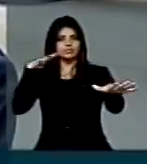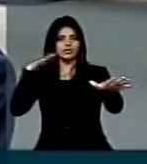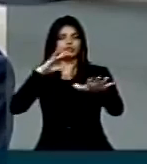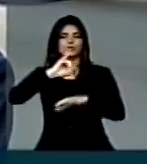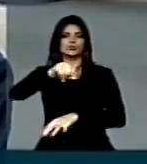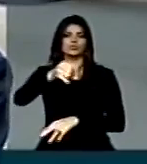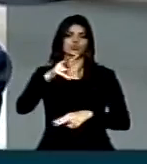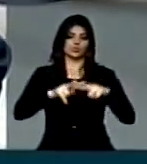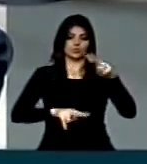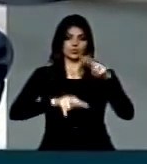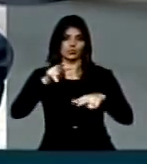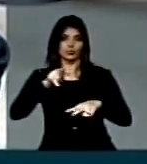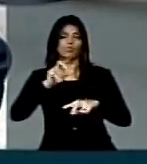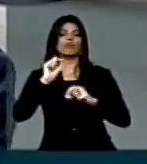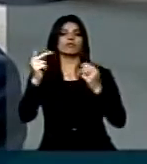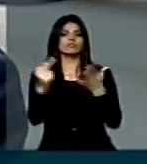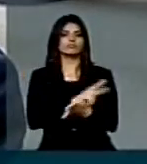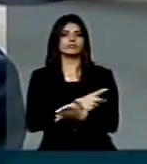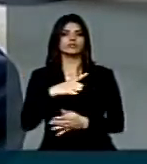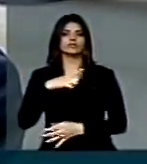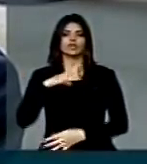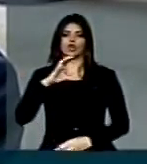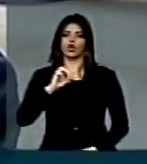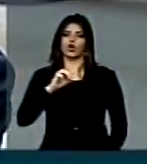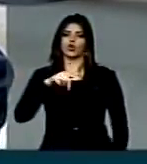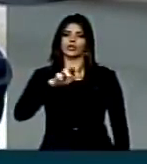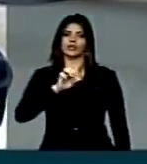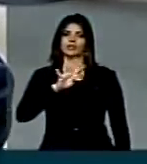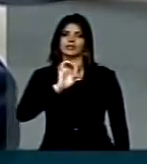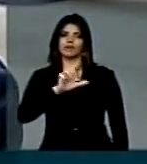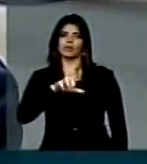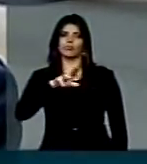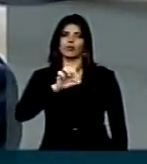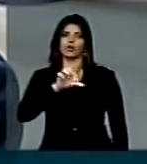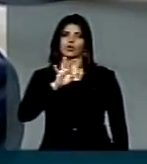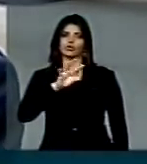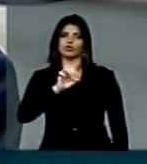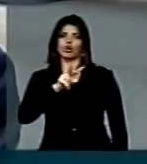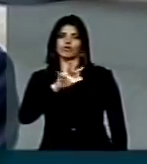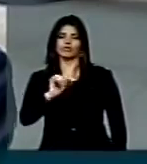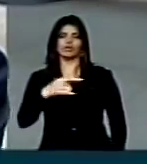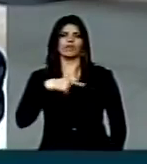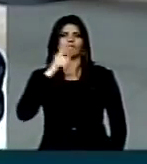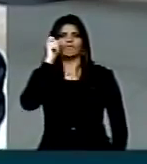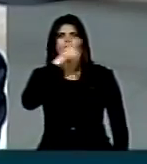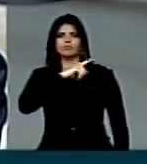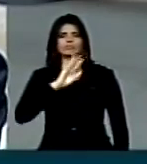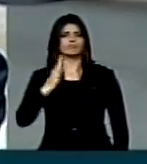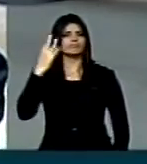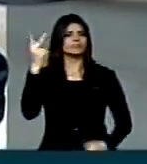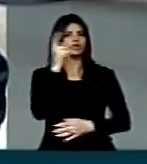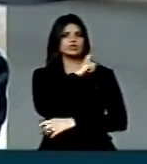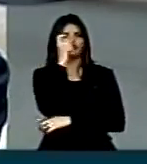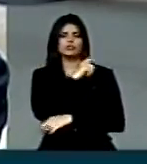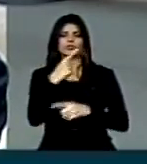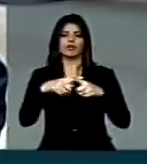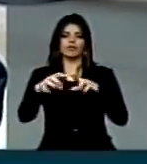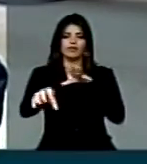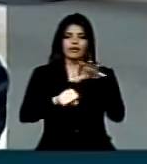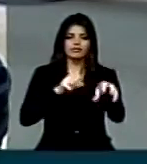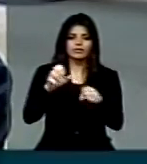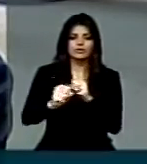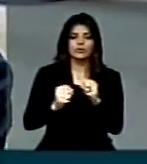junho e estaria portando um coquetel molotov. Tudo absolutamente falso. Ele é um morador de rua, catador de